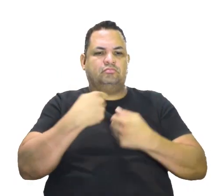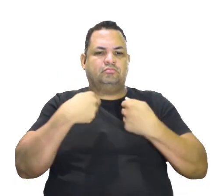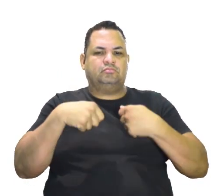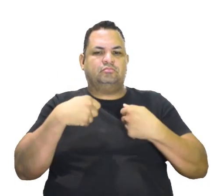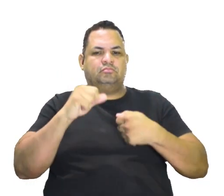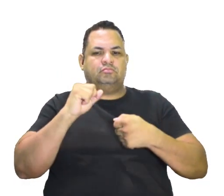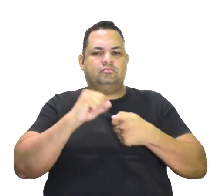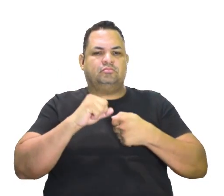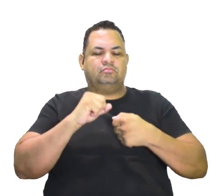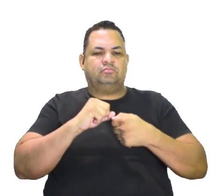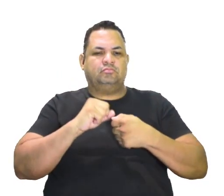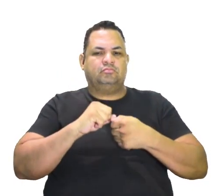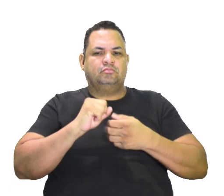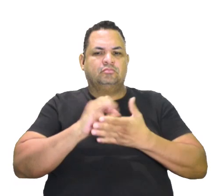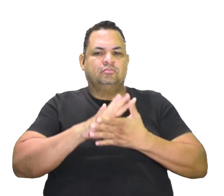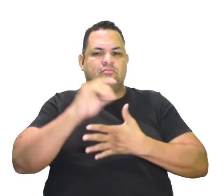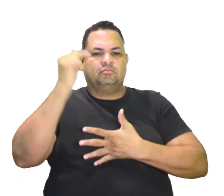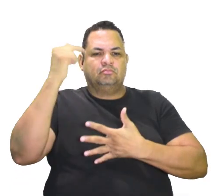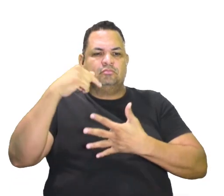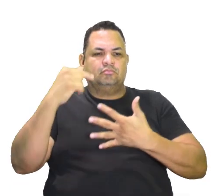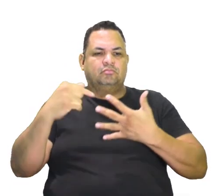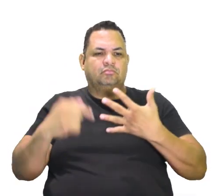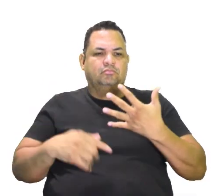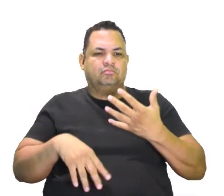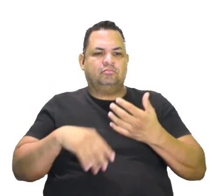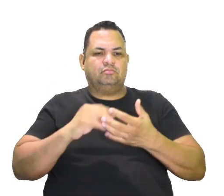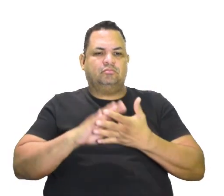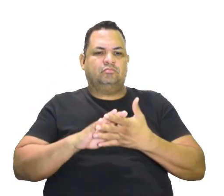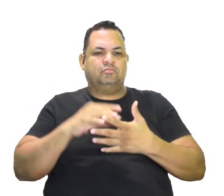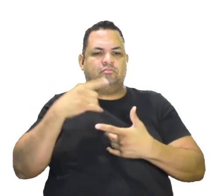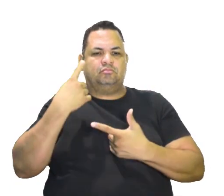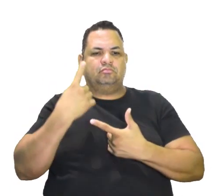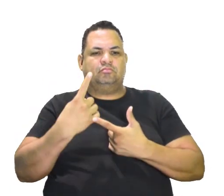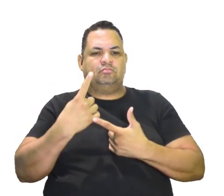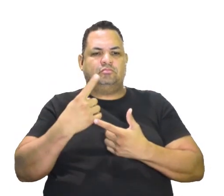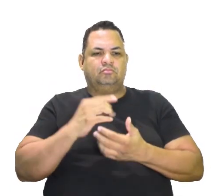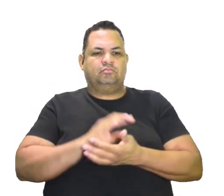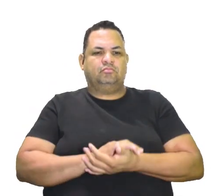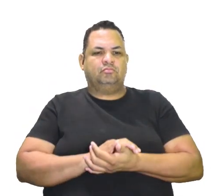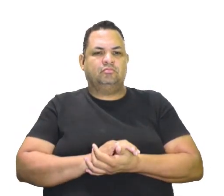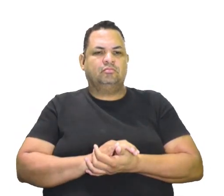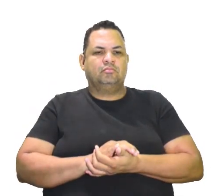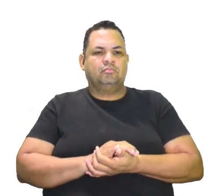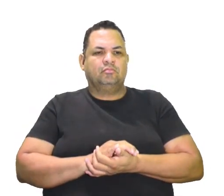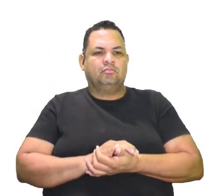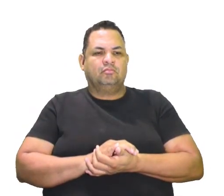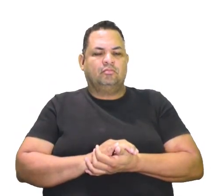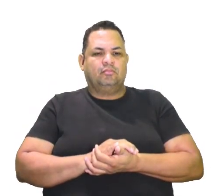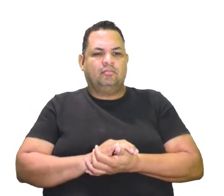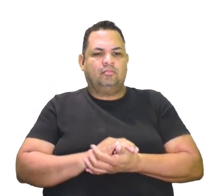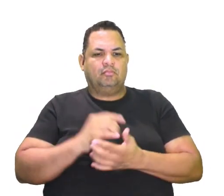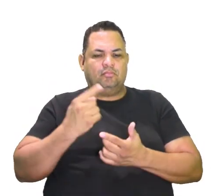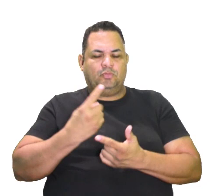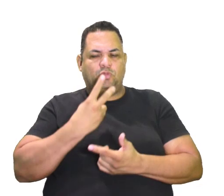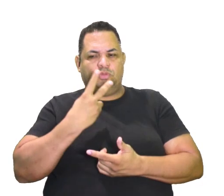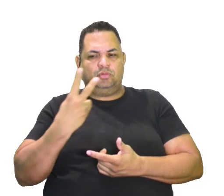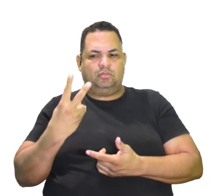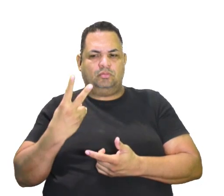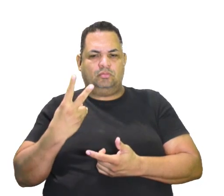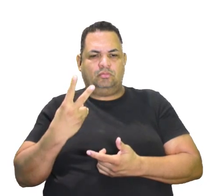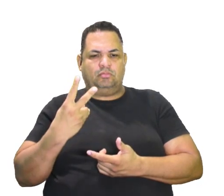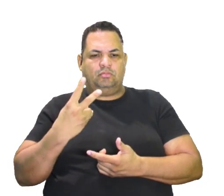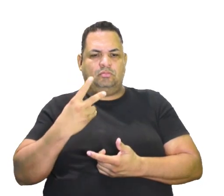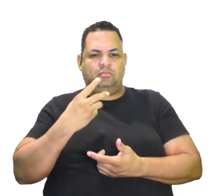Então, temos aí a alternativa 1, né? Não imitar a realidade, a alternativa 1 e 2,